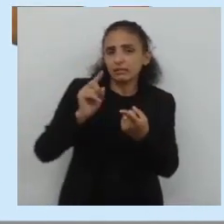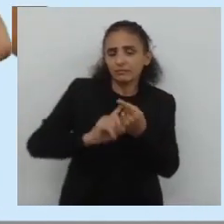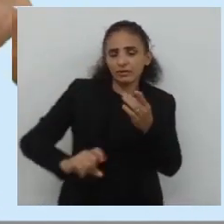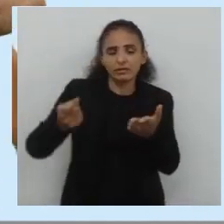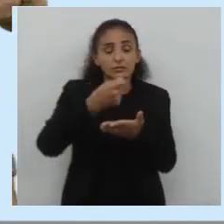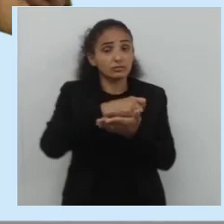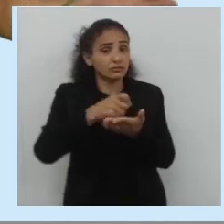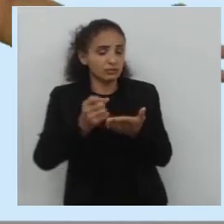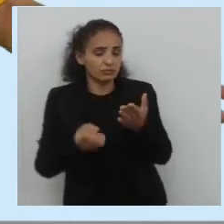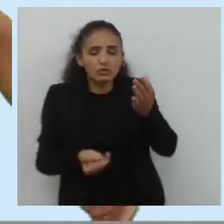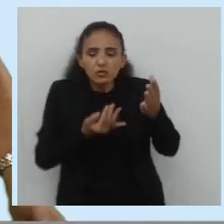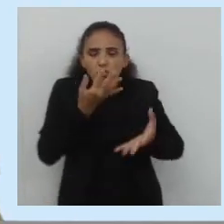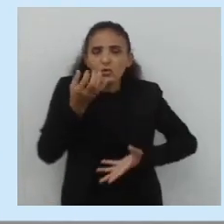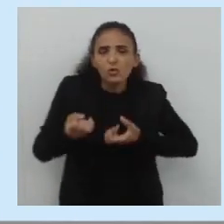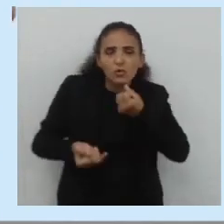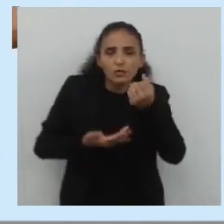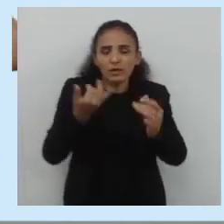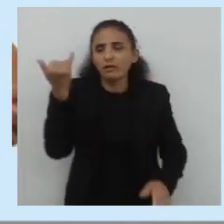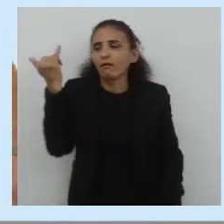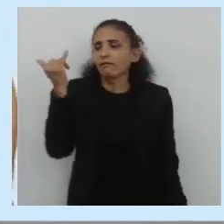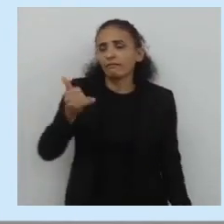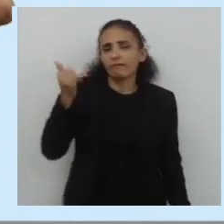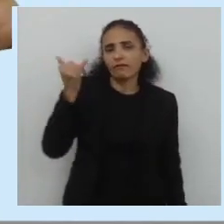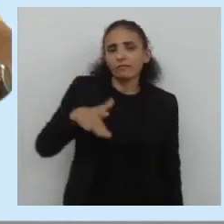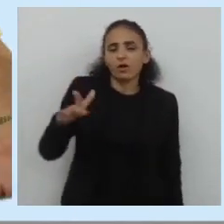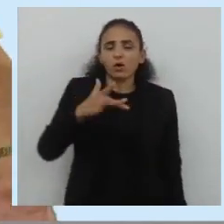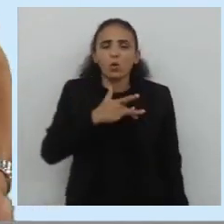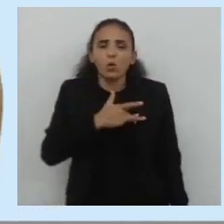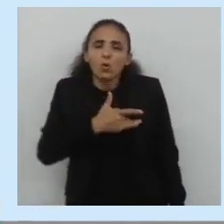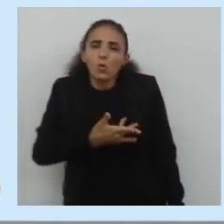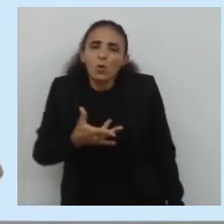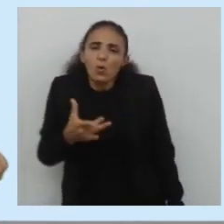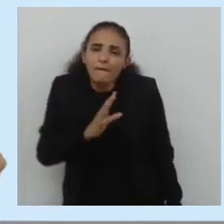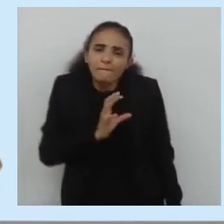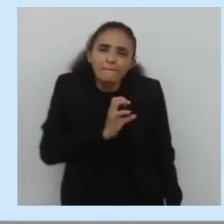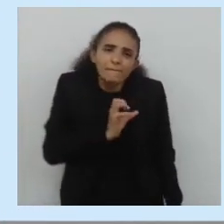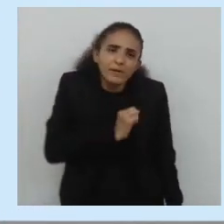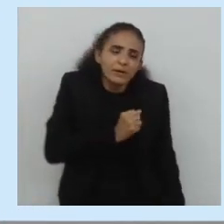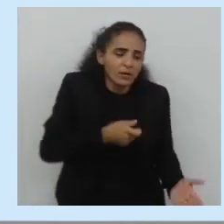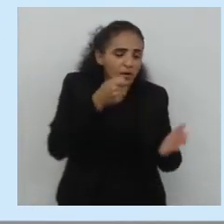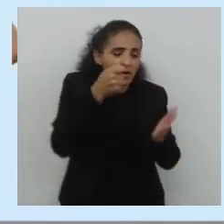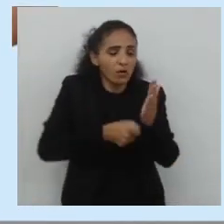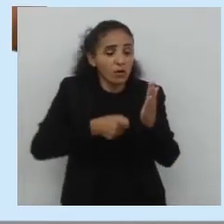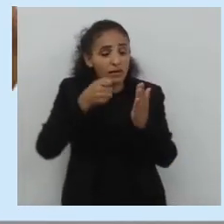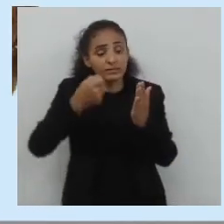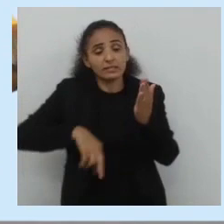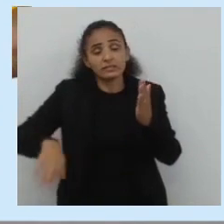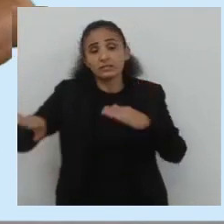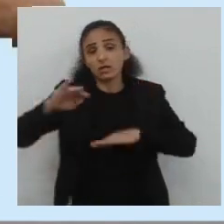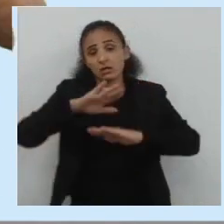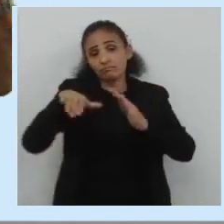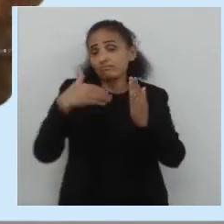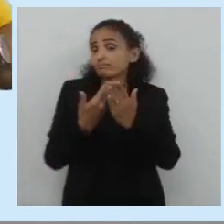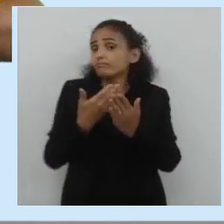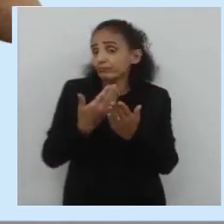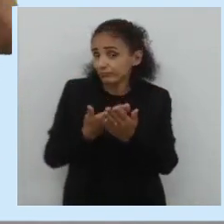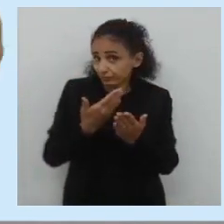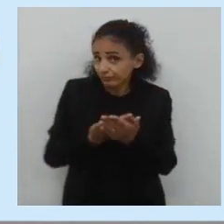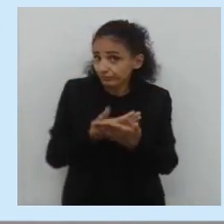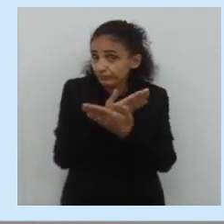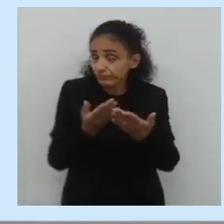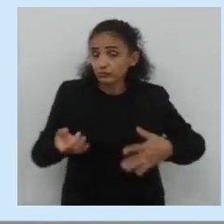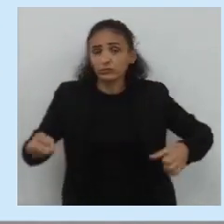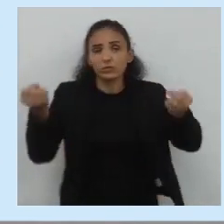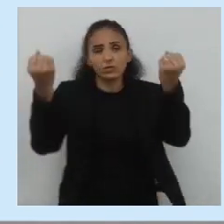você vai escrever uma poesia, um conto, um romance, uma dissertação escolar, certo? Um conto,